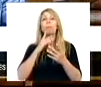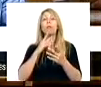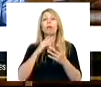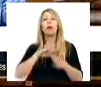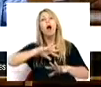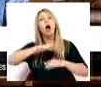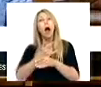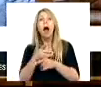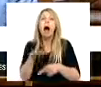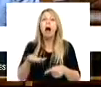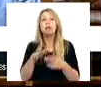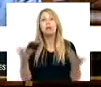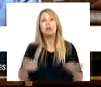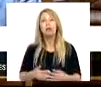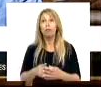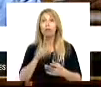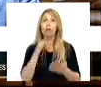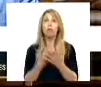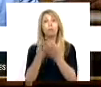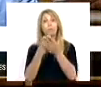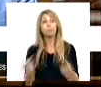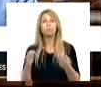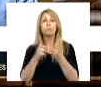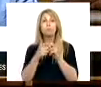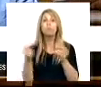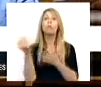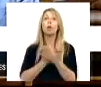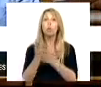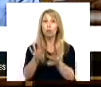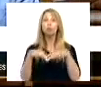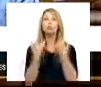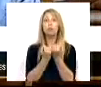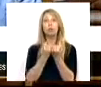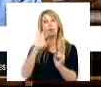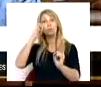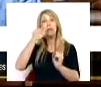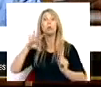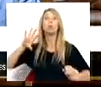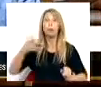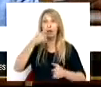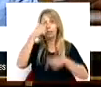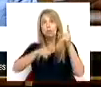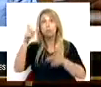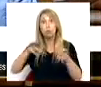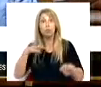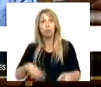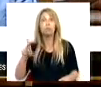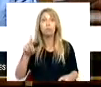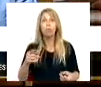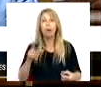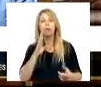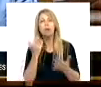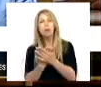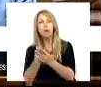como prioridade a resolução dos problemas económicos e sociais que atingem o país e os portugueses e que enfrente com coragem as